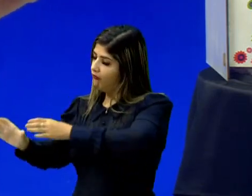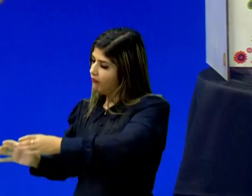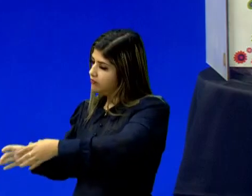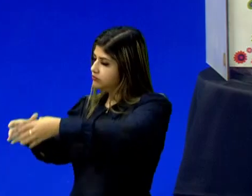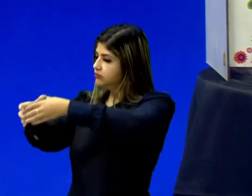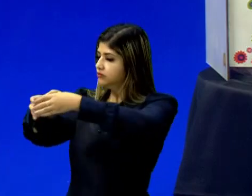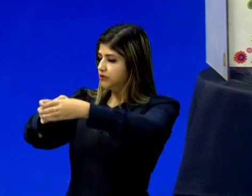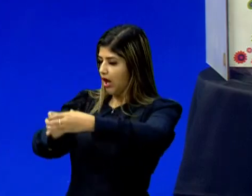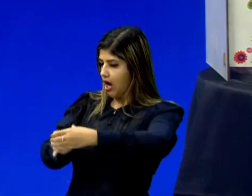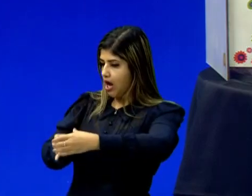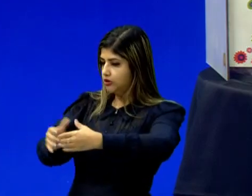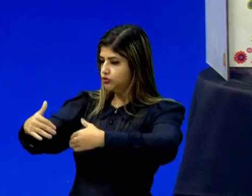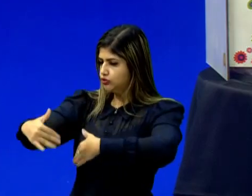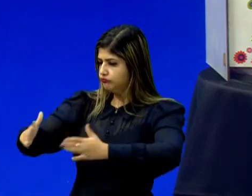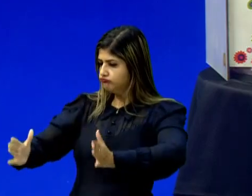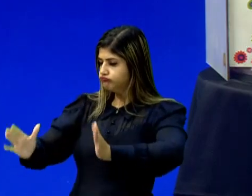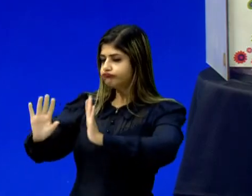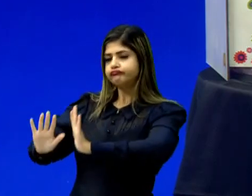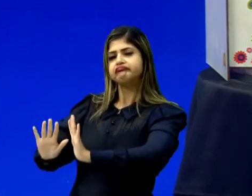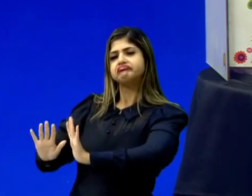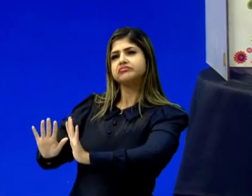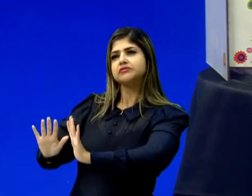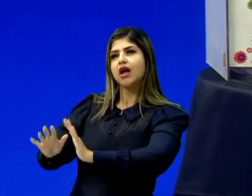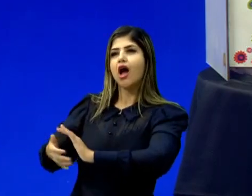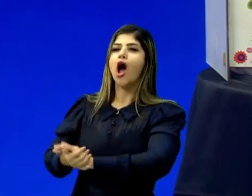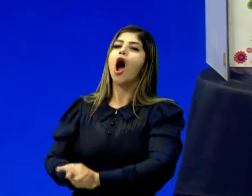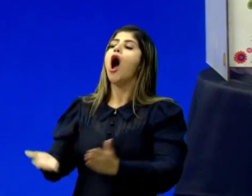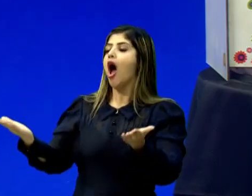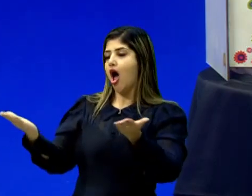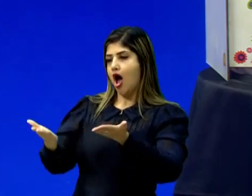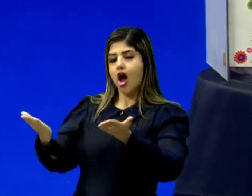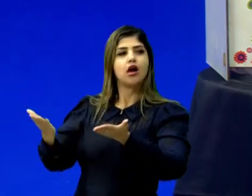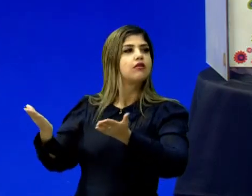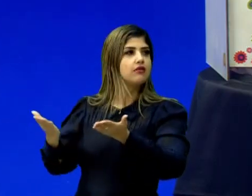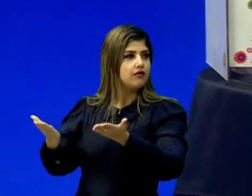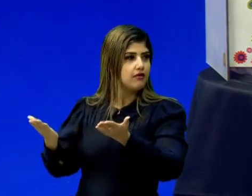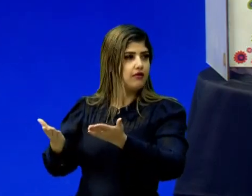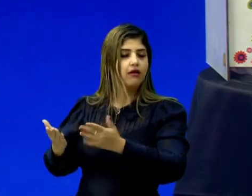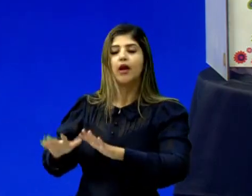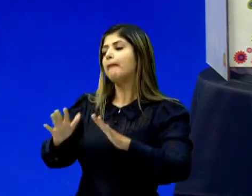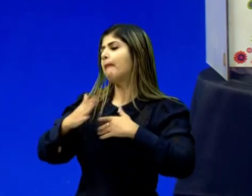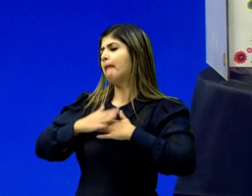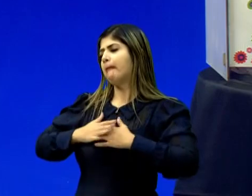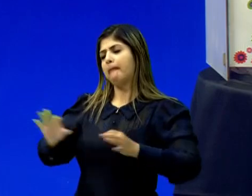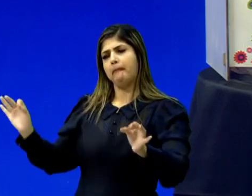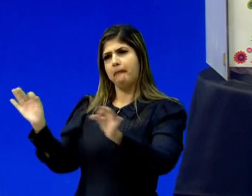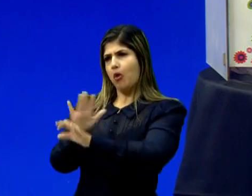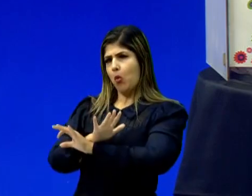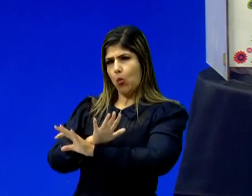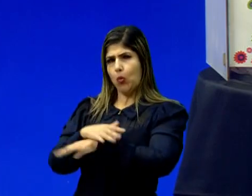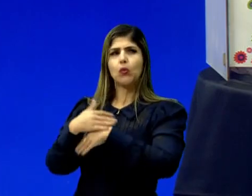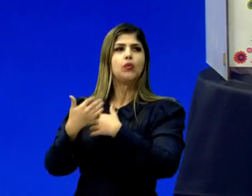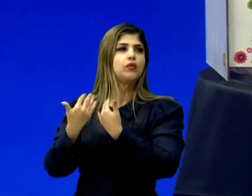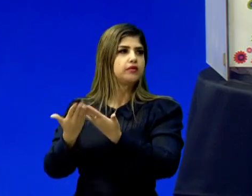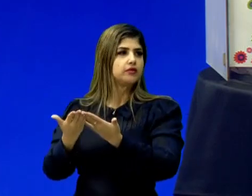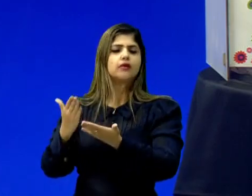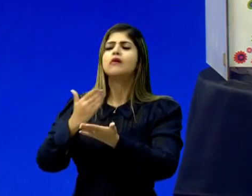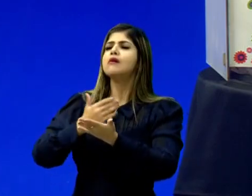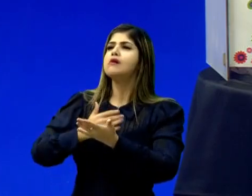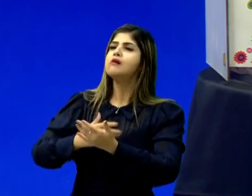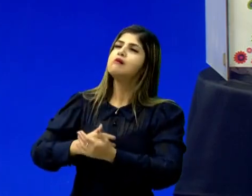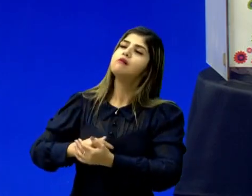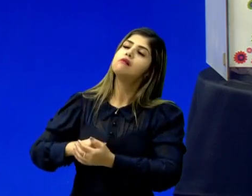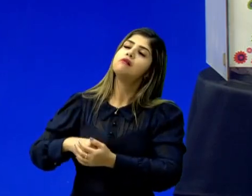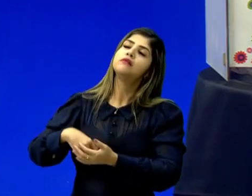caixa. Ela colocou a Margarida dentro da caixa e disse, agora sim você está aquecida. E Ana Maria começou a